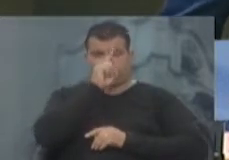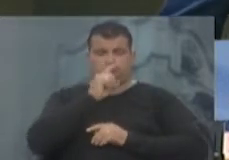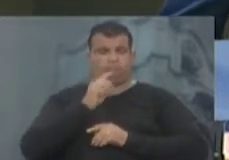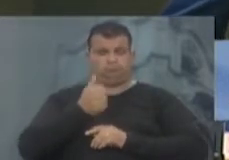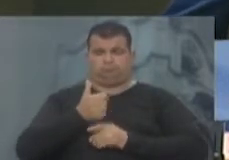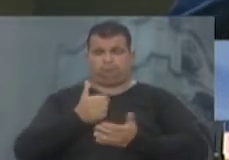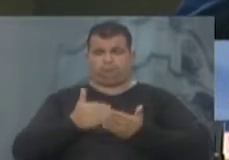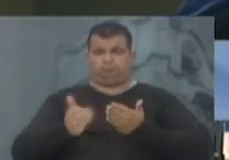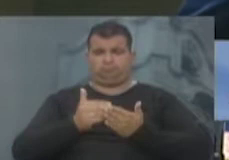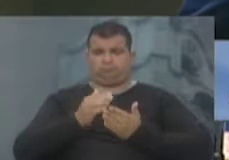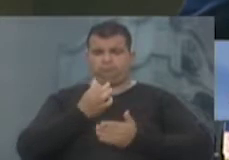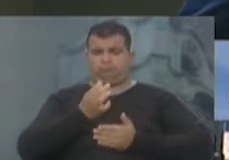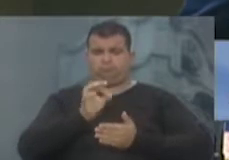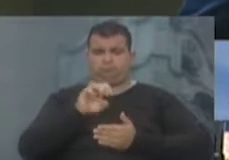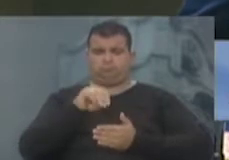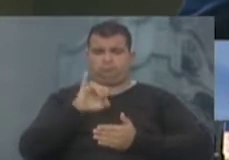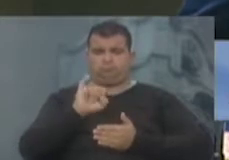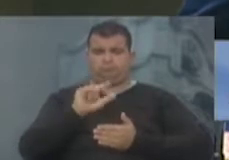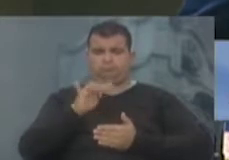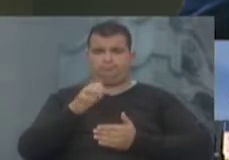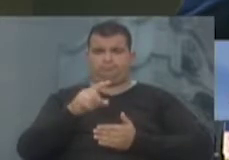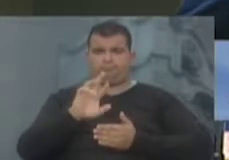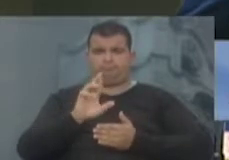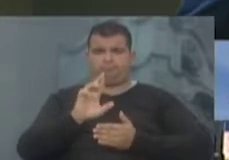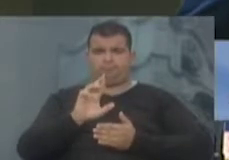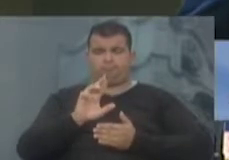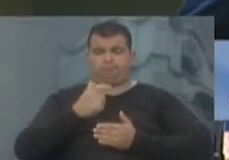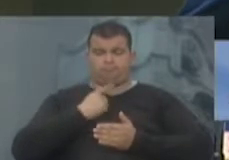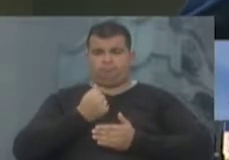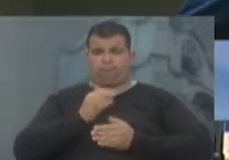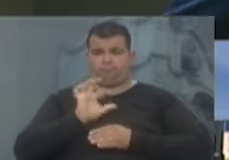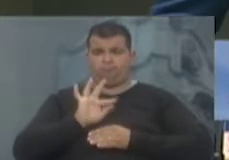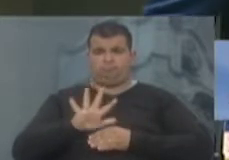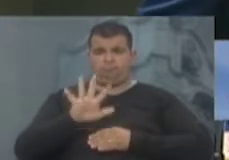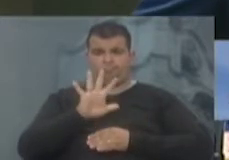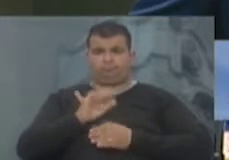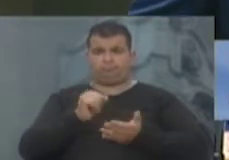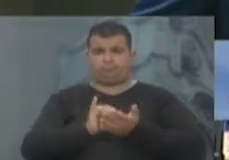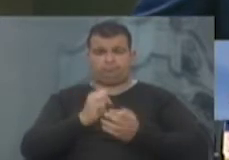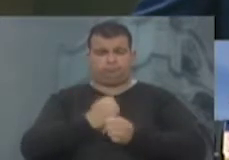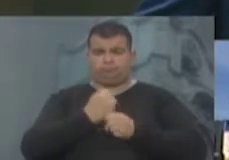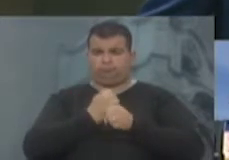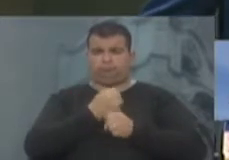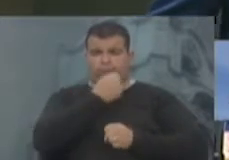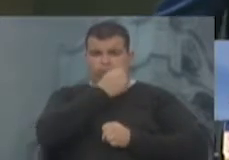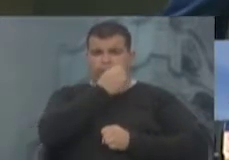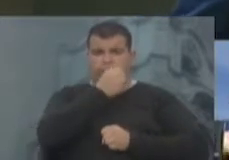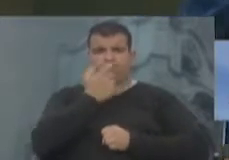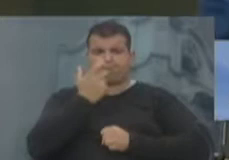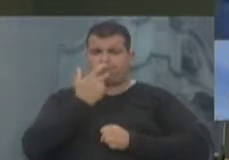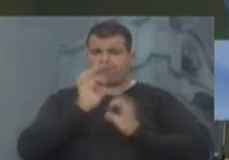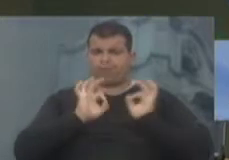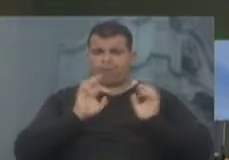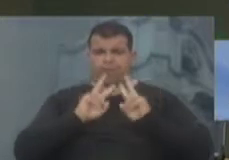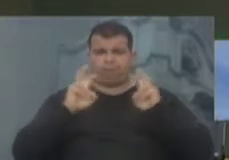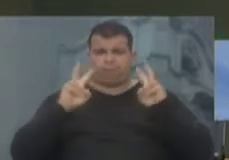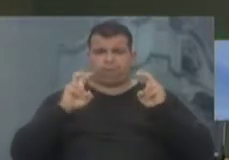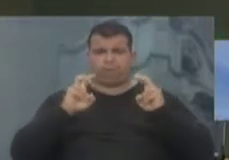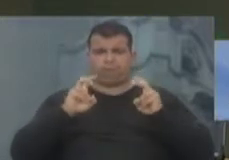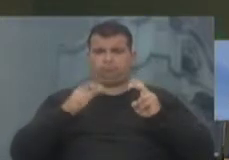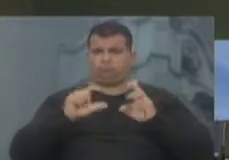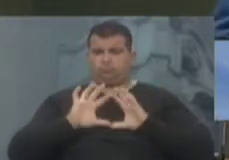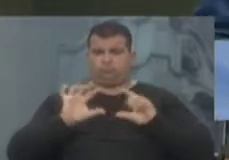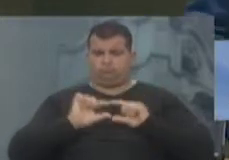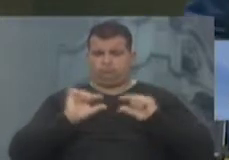risco de perder os 60 milhões de reais de recursos federais para construir o centro de eventos, e a imprensa nada fala sobre isso. Emitiu uma